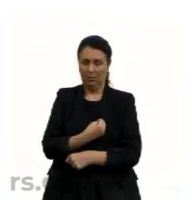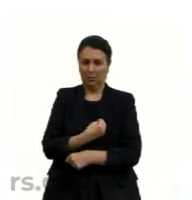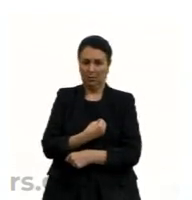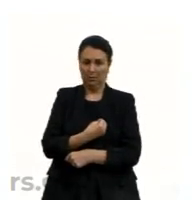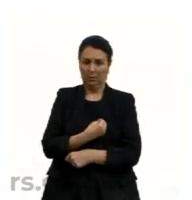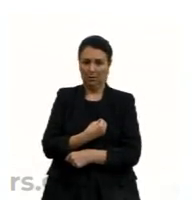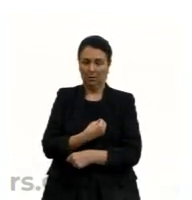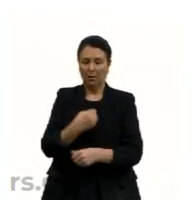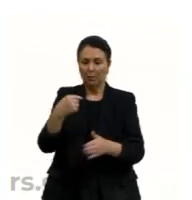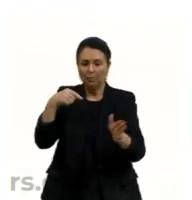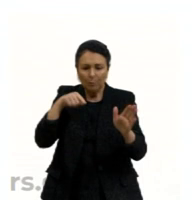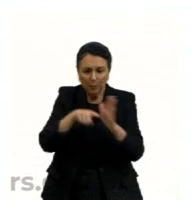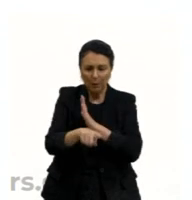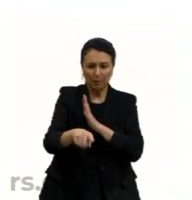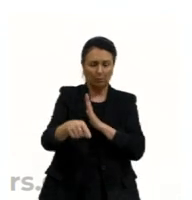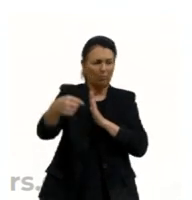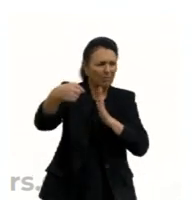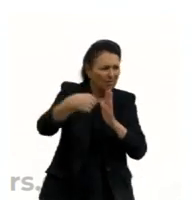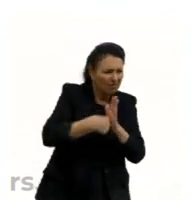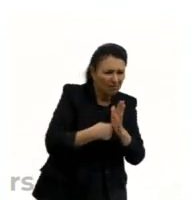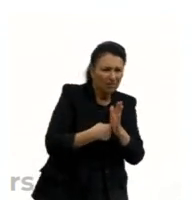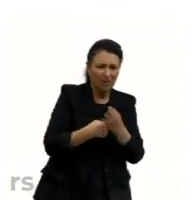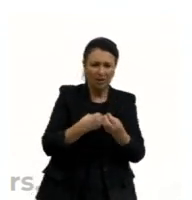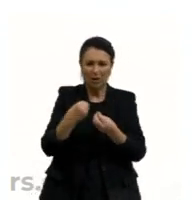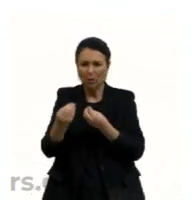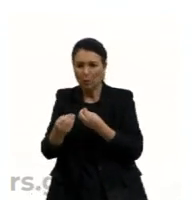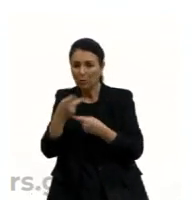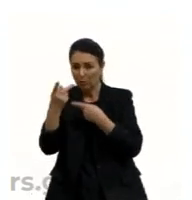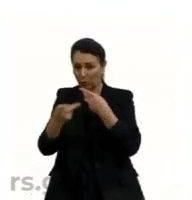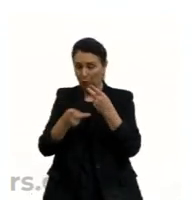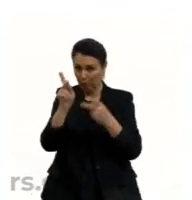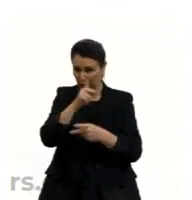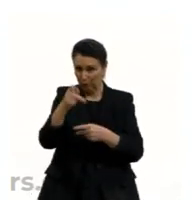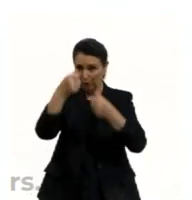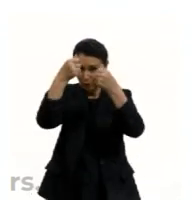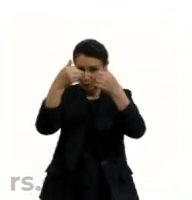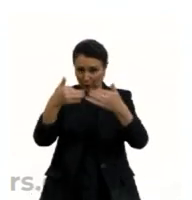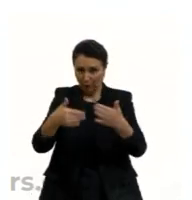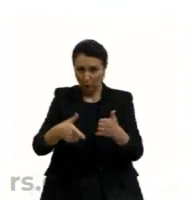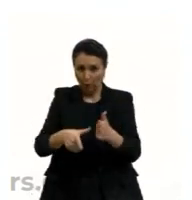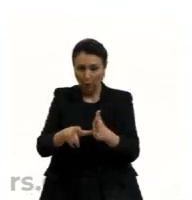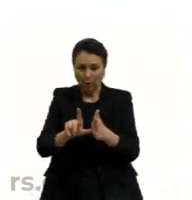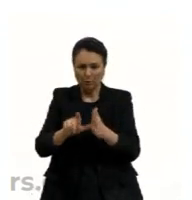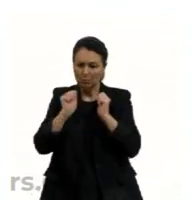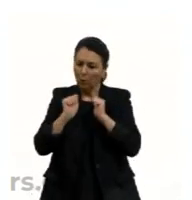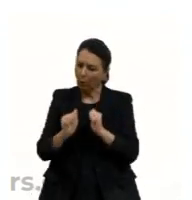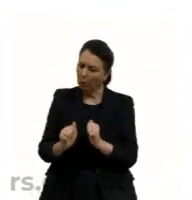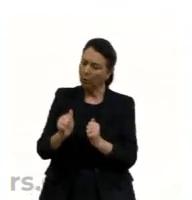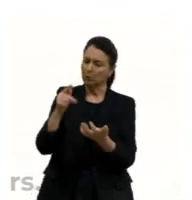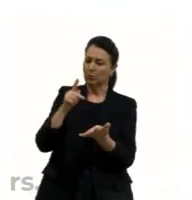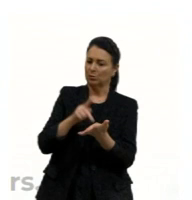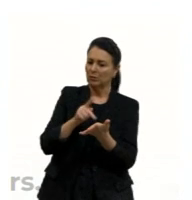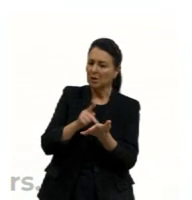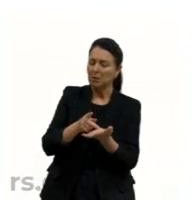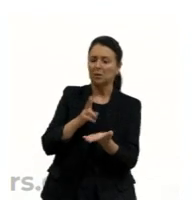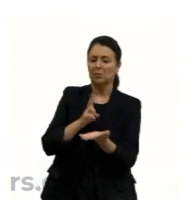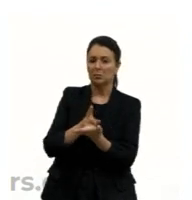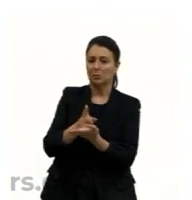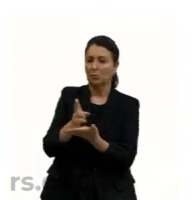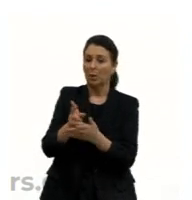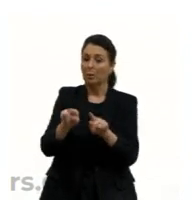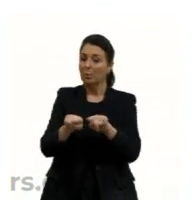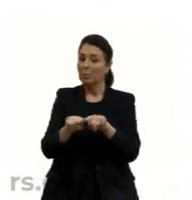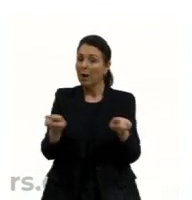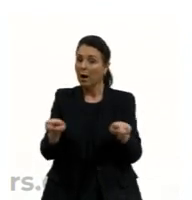perguntar, de questionar, como eu citei antes, eles podem ser verdadeiros, eles podem continuar, mas é preciso, bom,